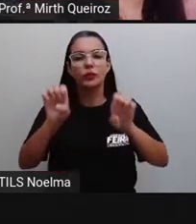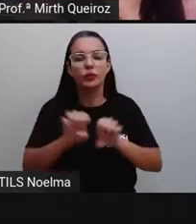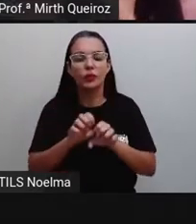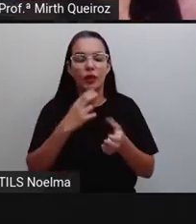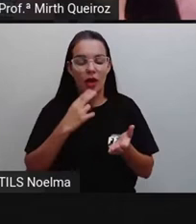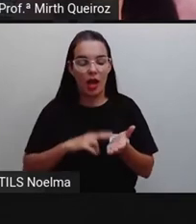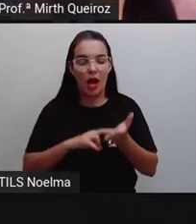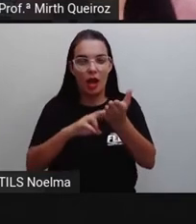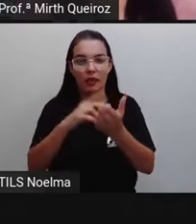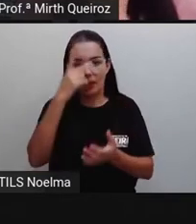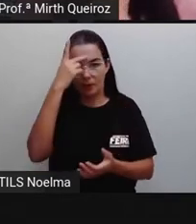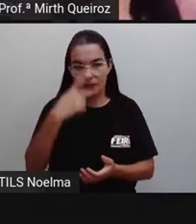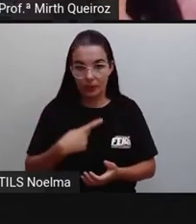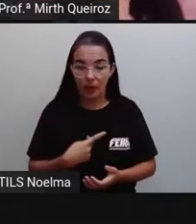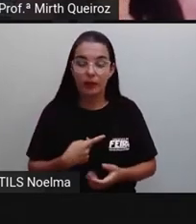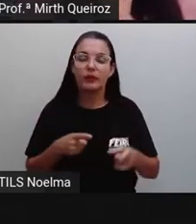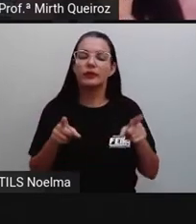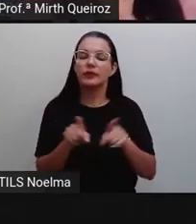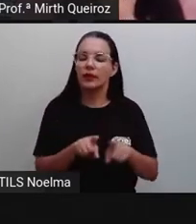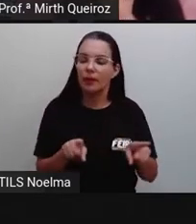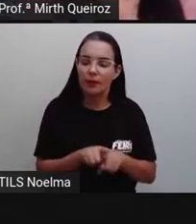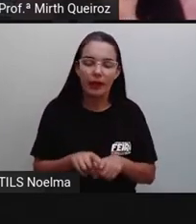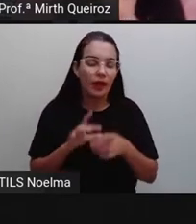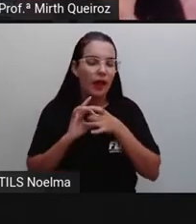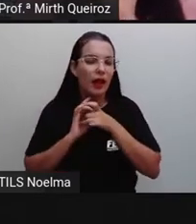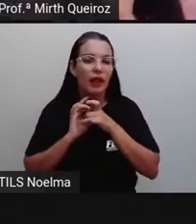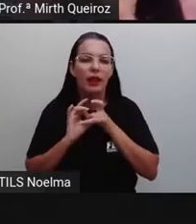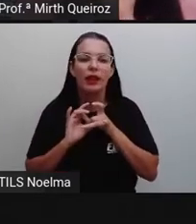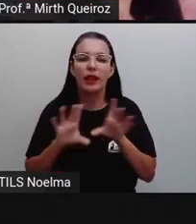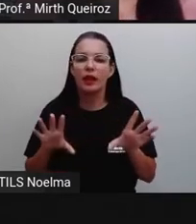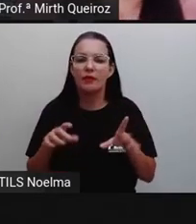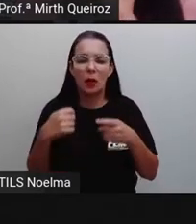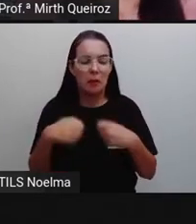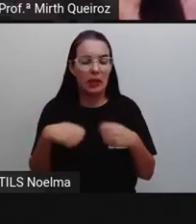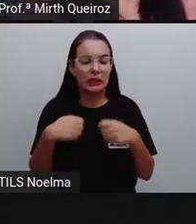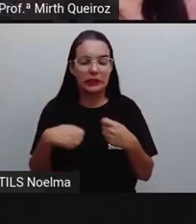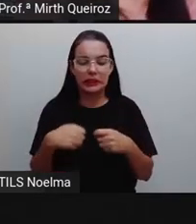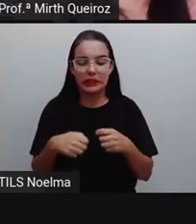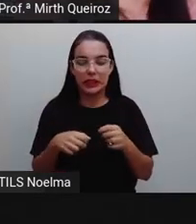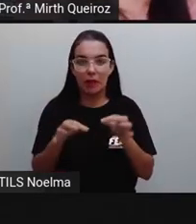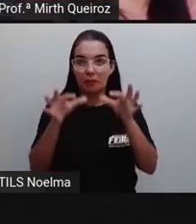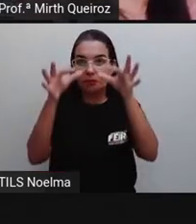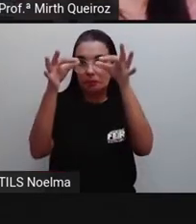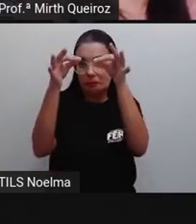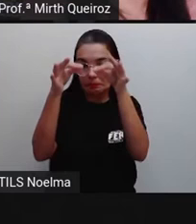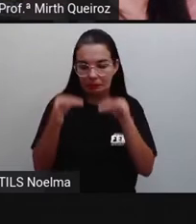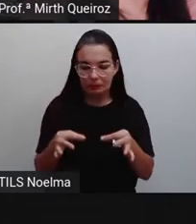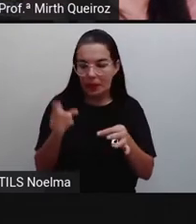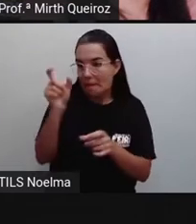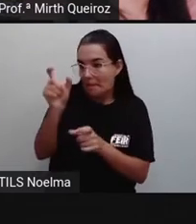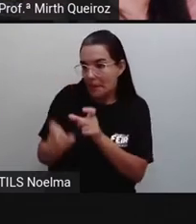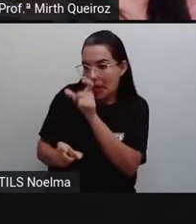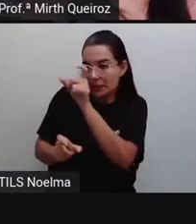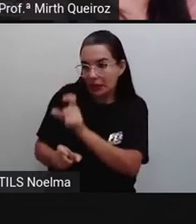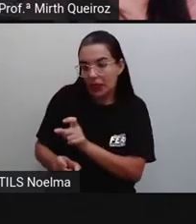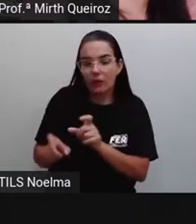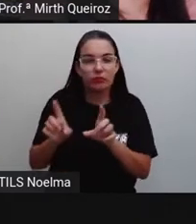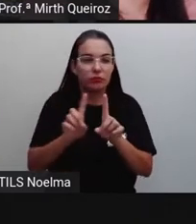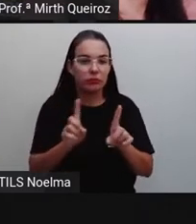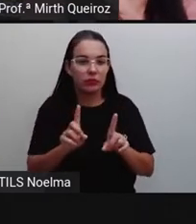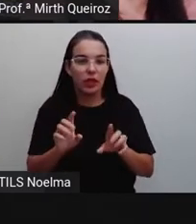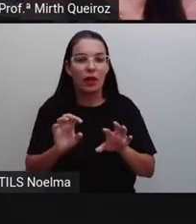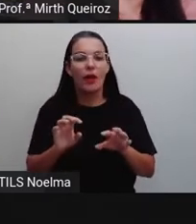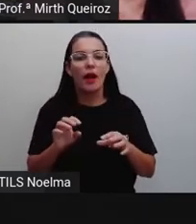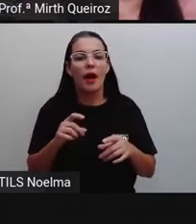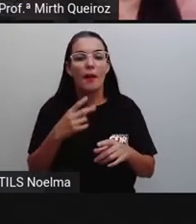também é aberta, né? Não se exige tanto padrão quanto a carta empresarial